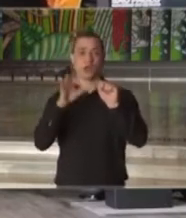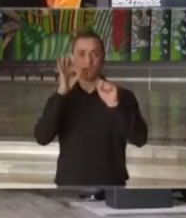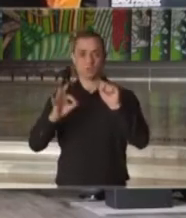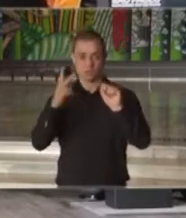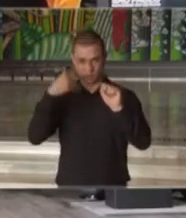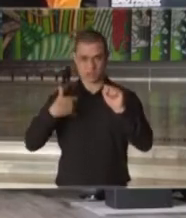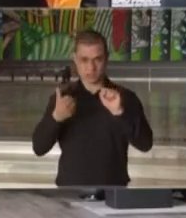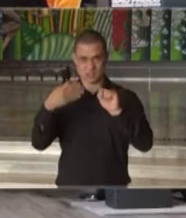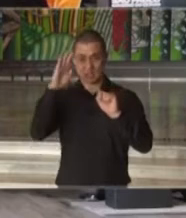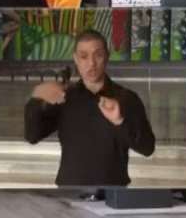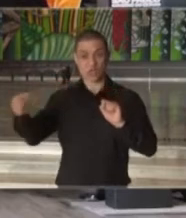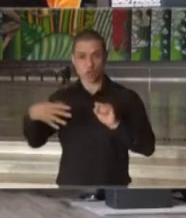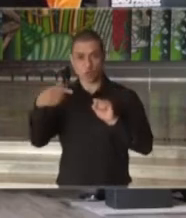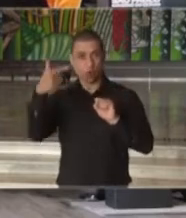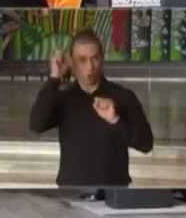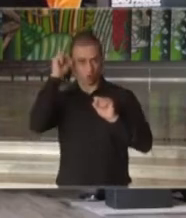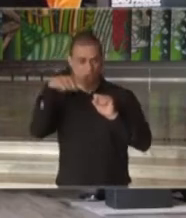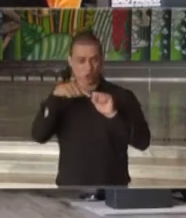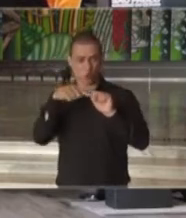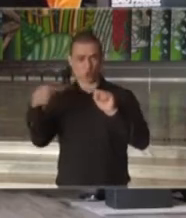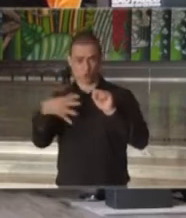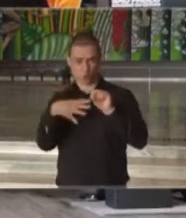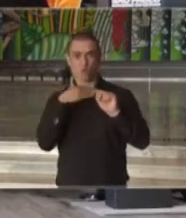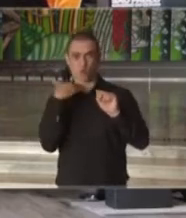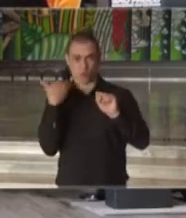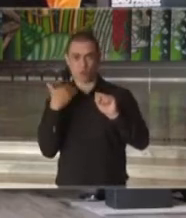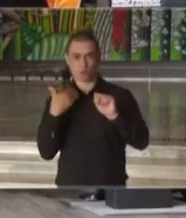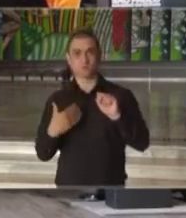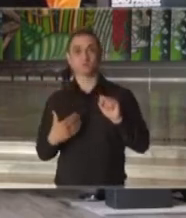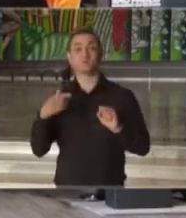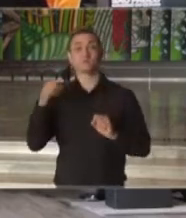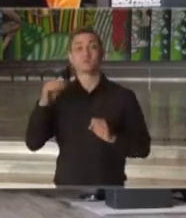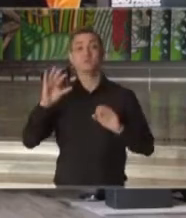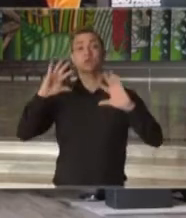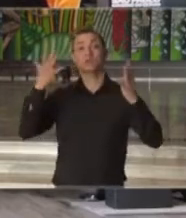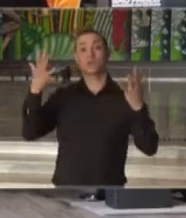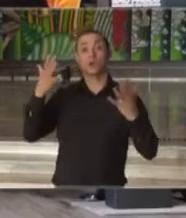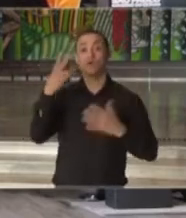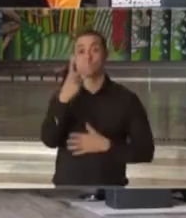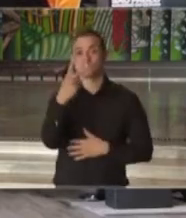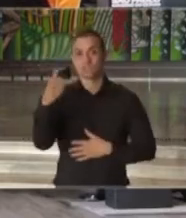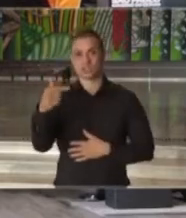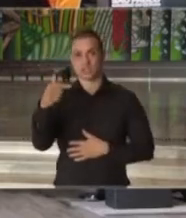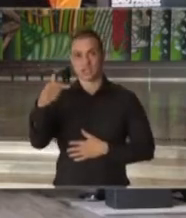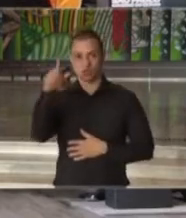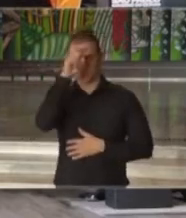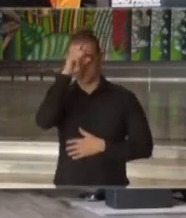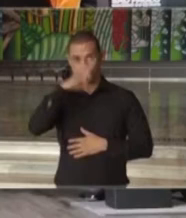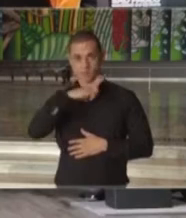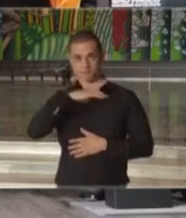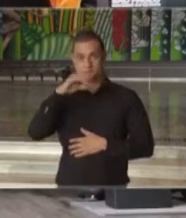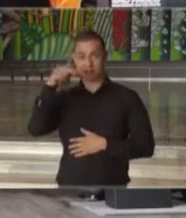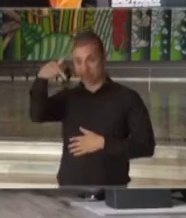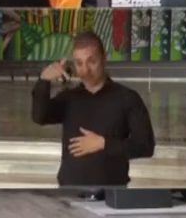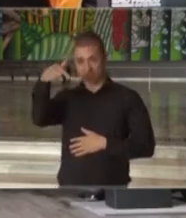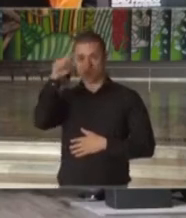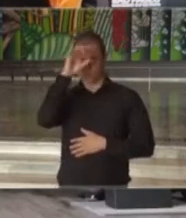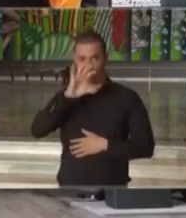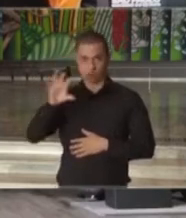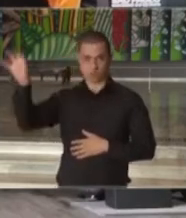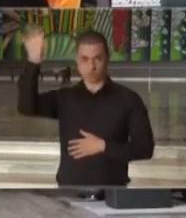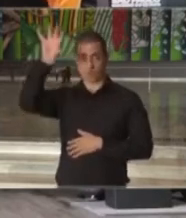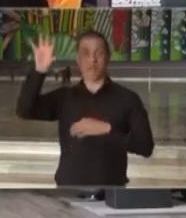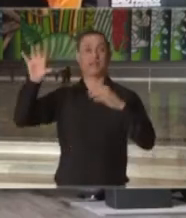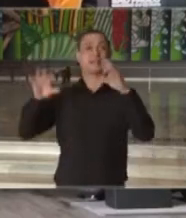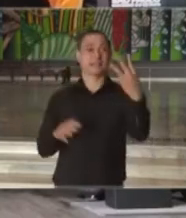Esses óbitos novos foram, ocorreram em 27 em hospitais privados e 3 em